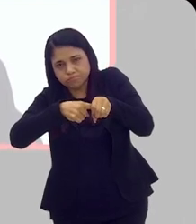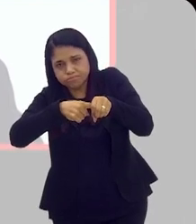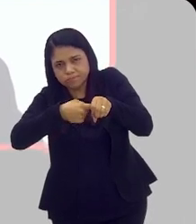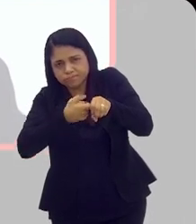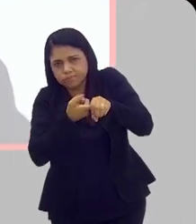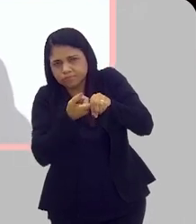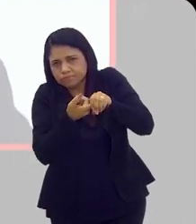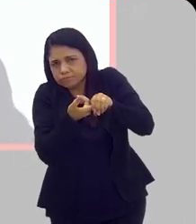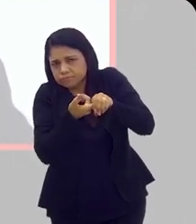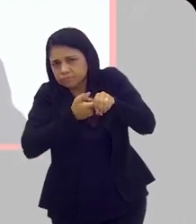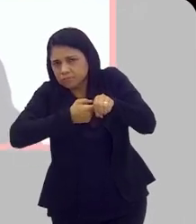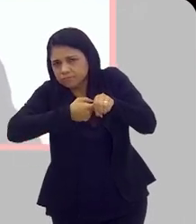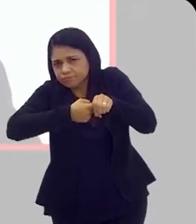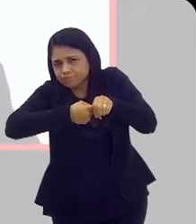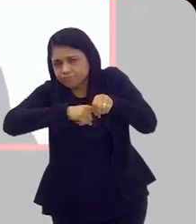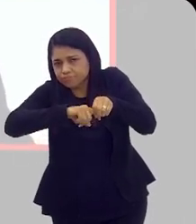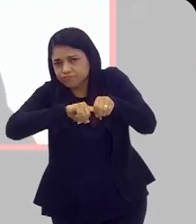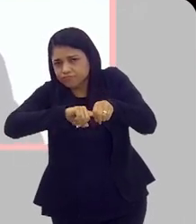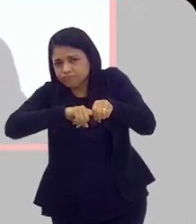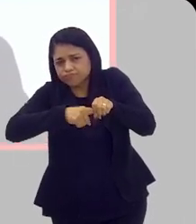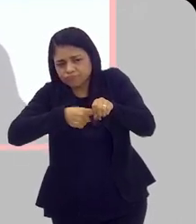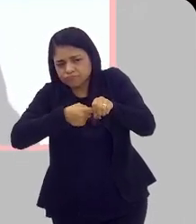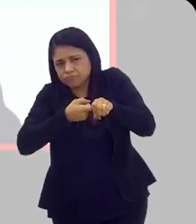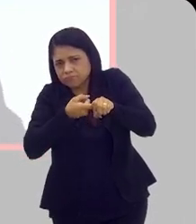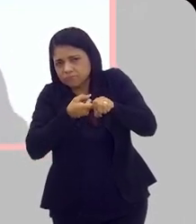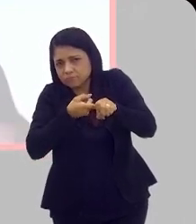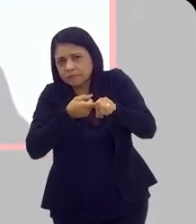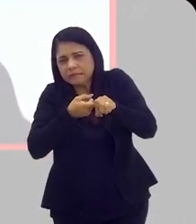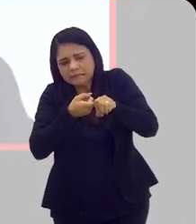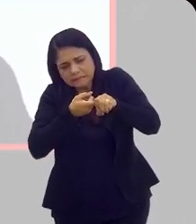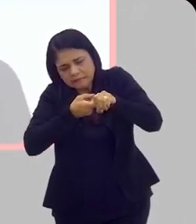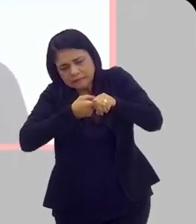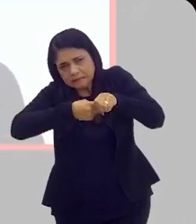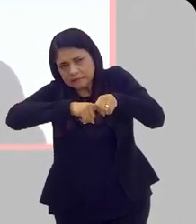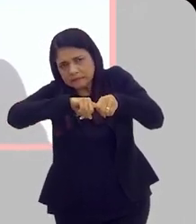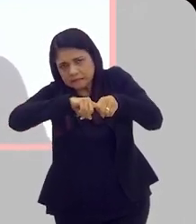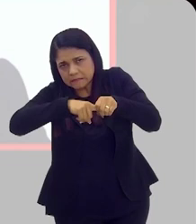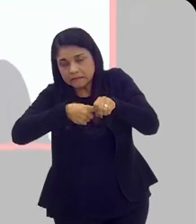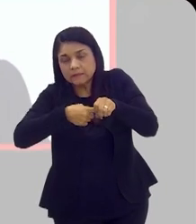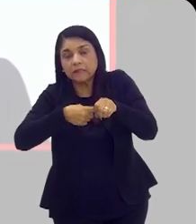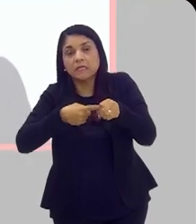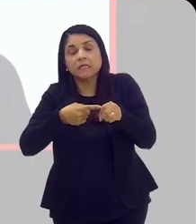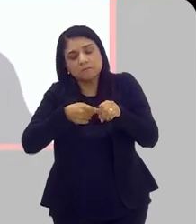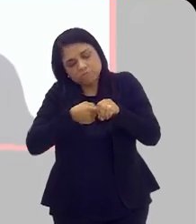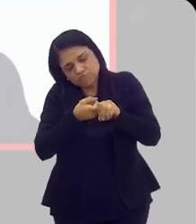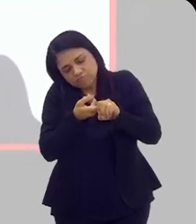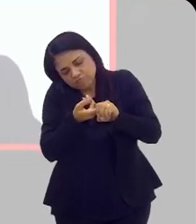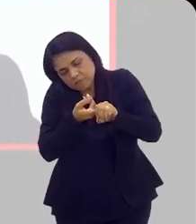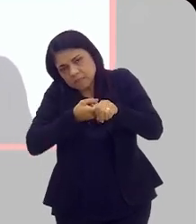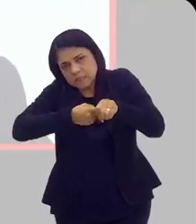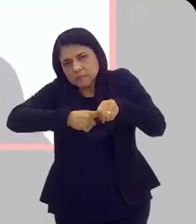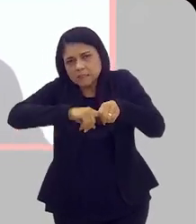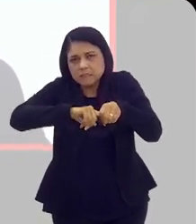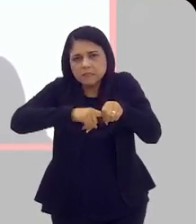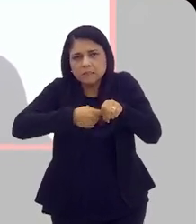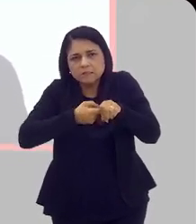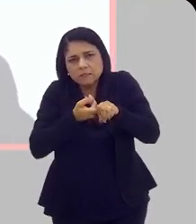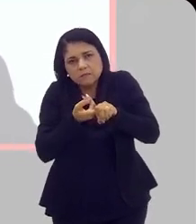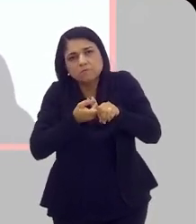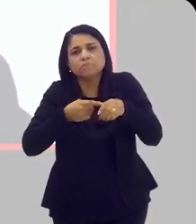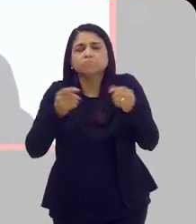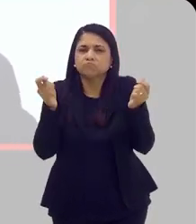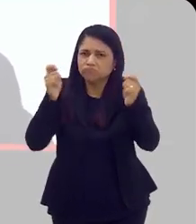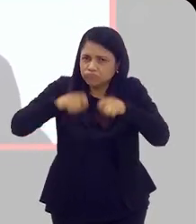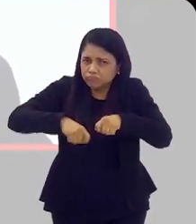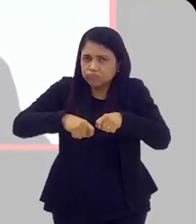ele consegue palpar a próstata. É a única forma de conseguir examinar, que a gente chama do exame digital da próstata, é através